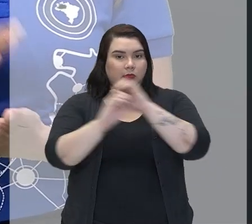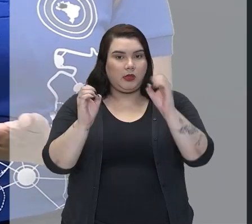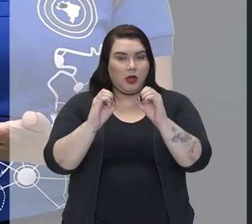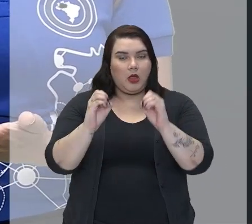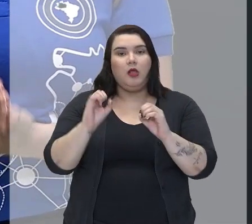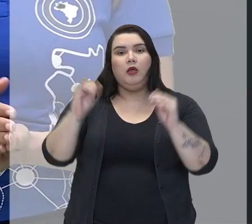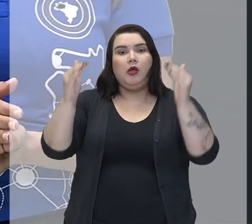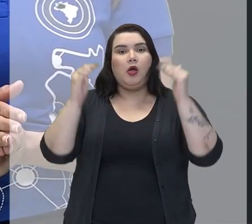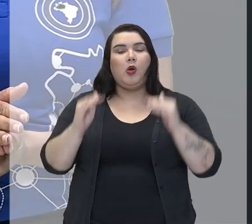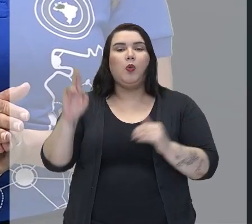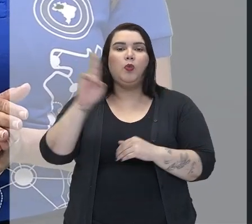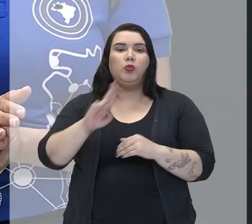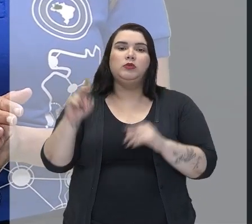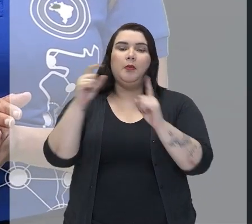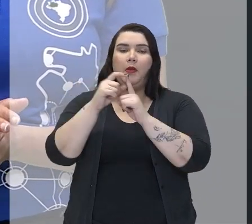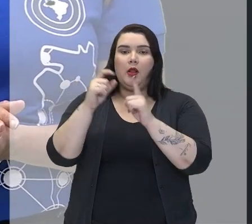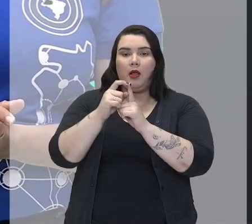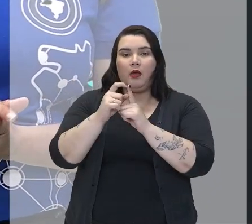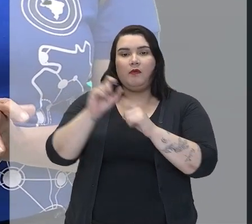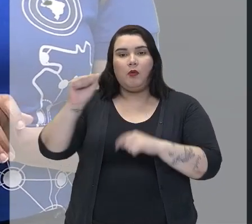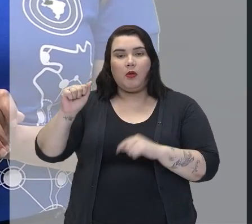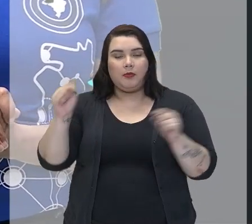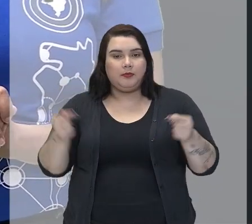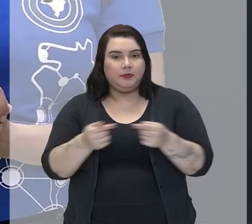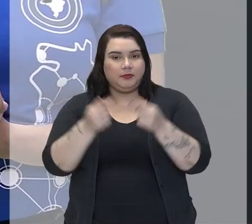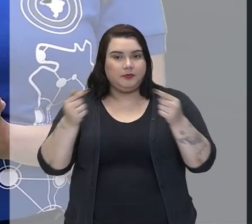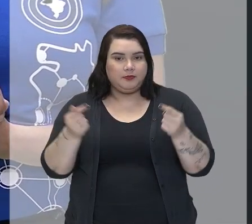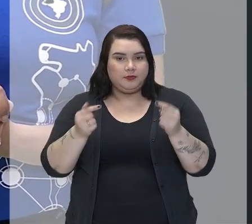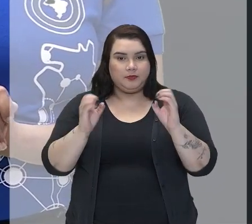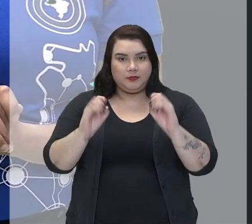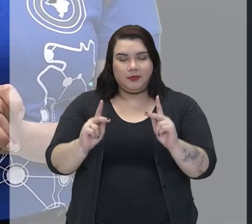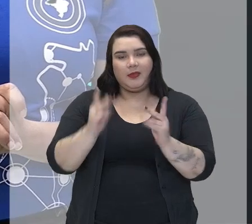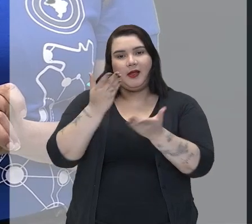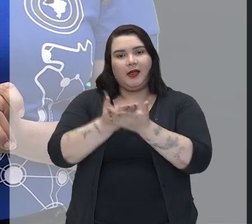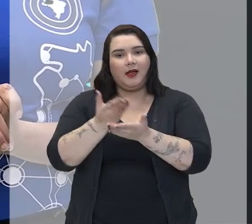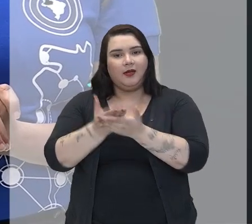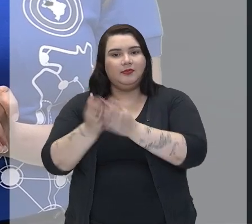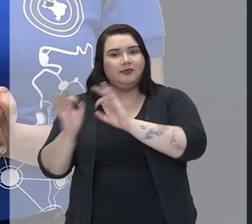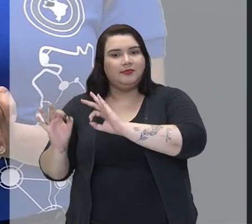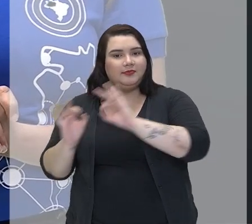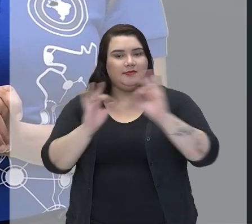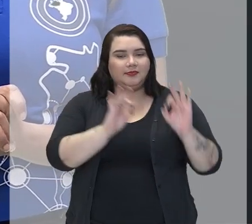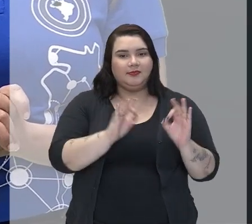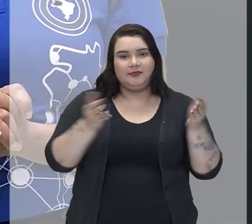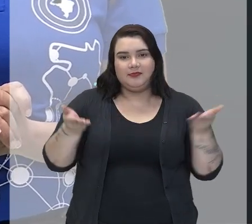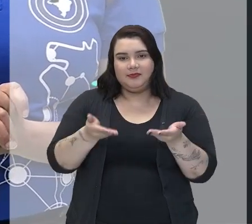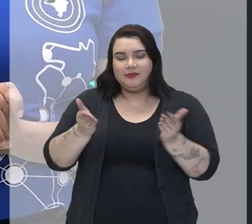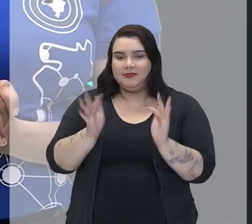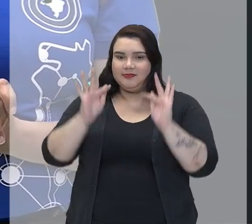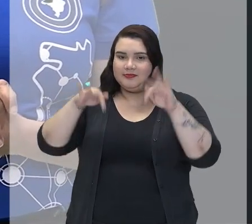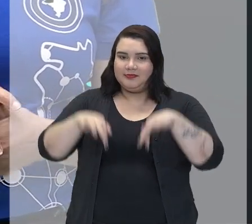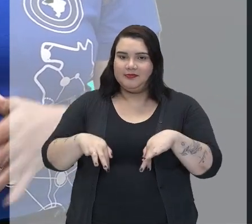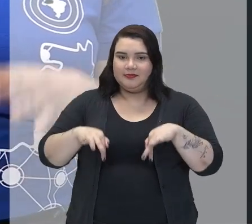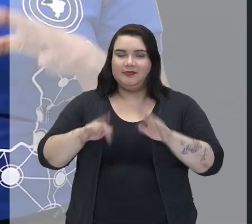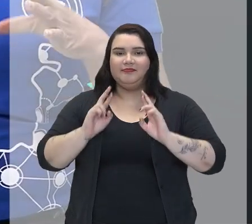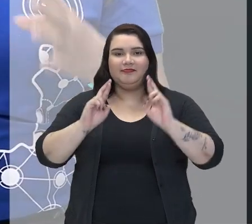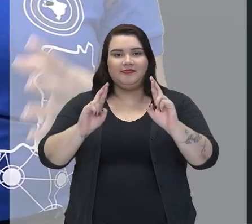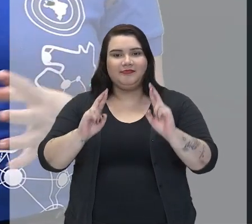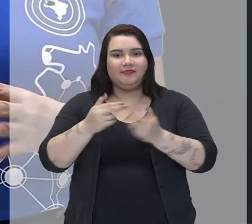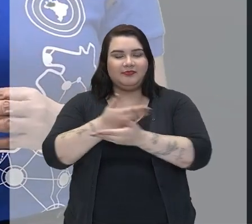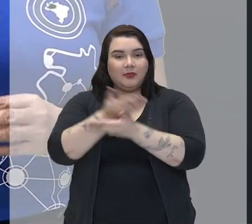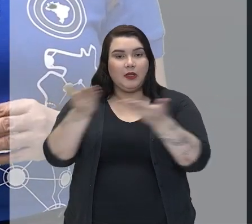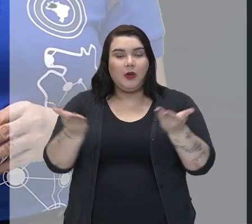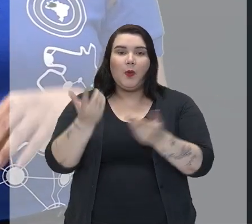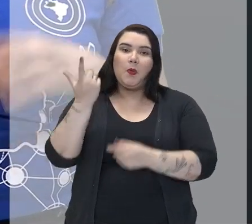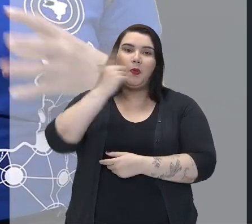A aí que está determinando. Então, esta foi a aula de hoje. Então, espero que vocês tenham